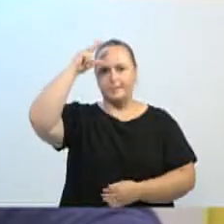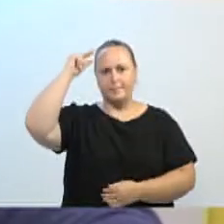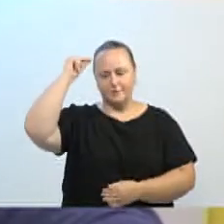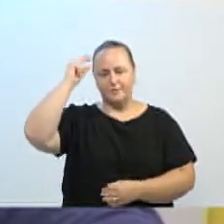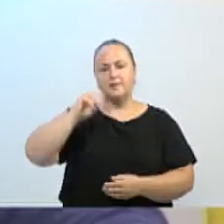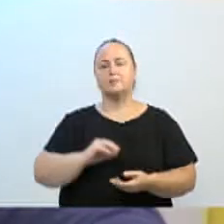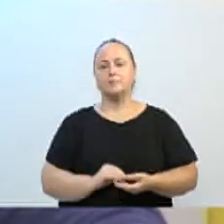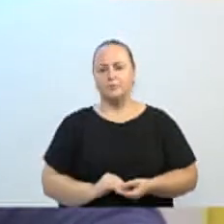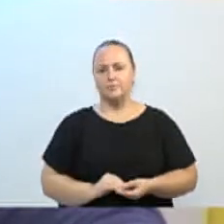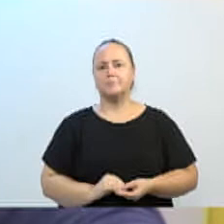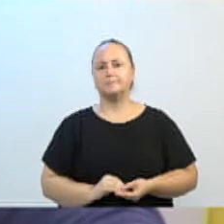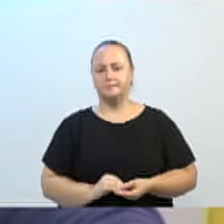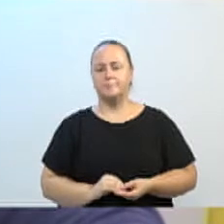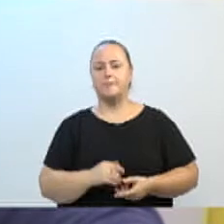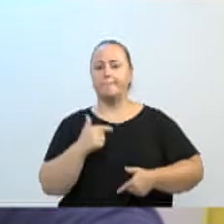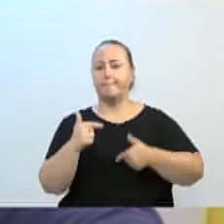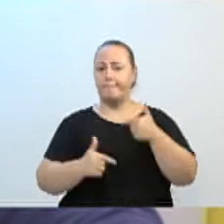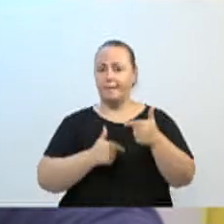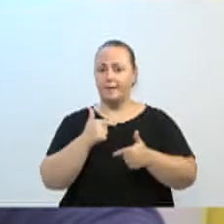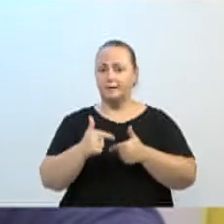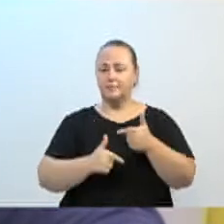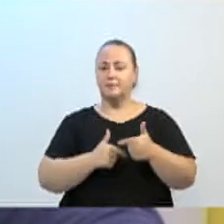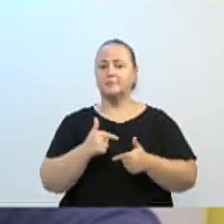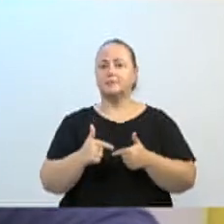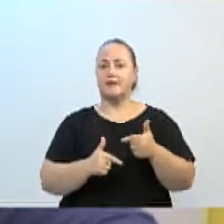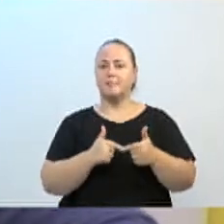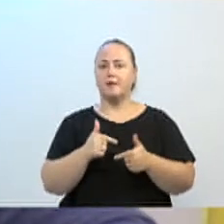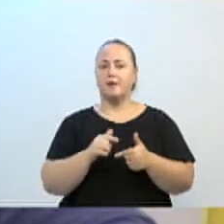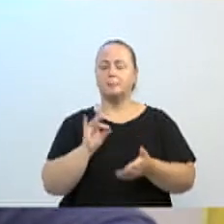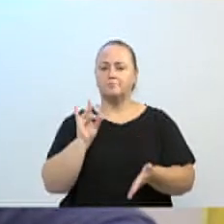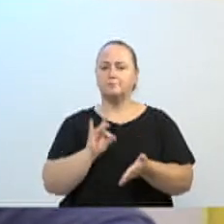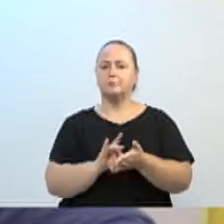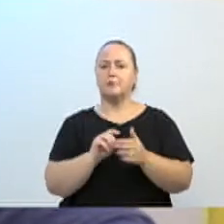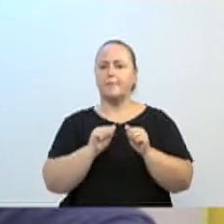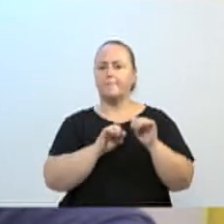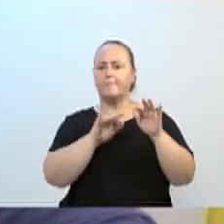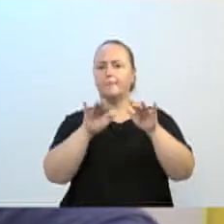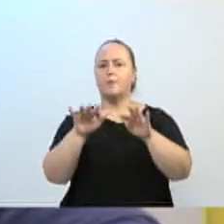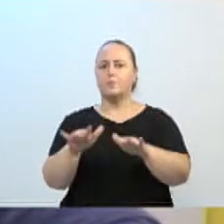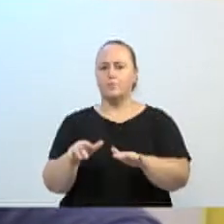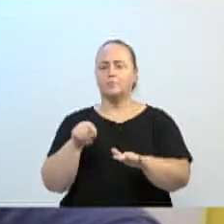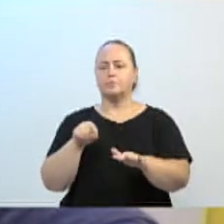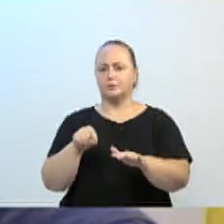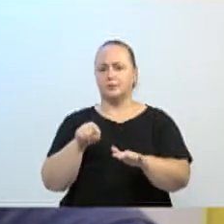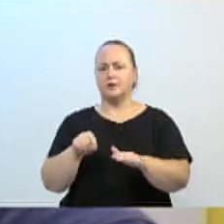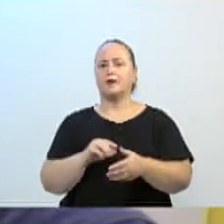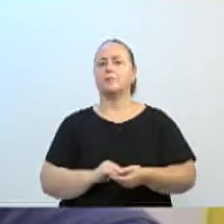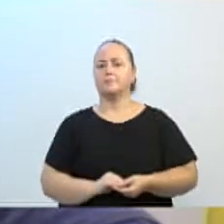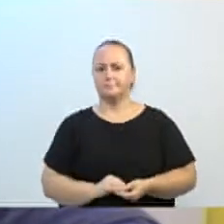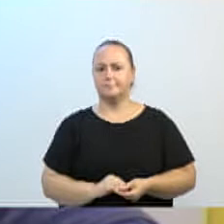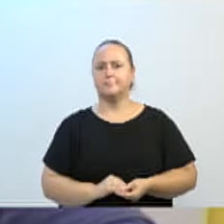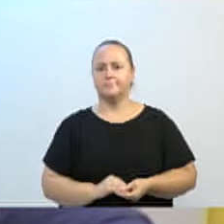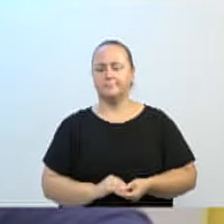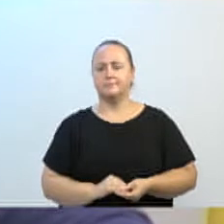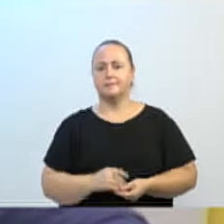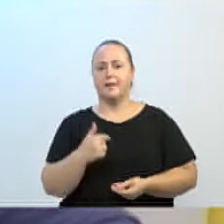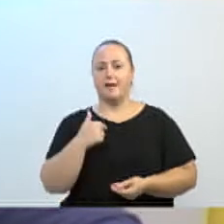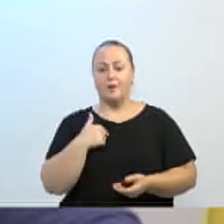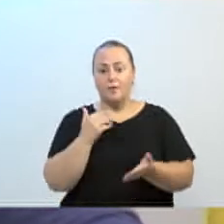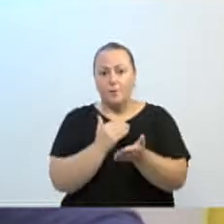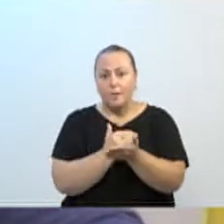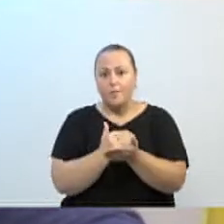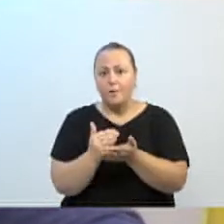pelo trabalho que vem sendo feito através do sistema de mutirão. Mutirão foi a minha porta de